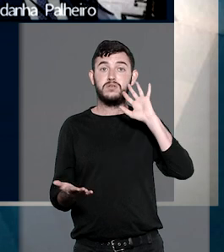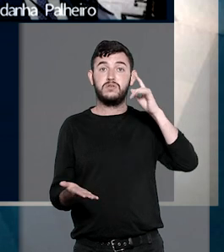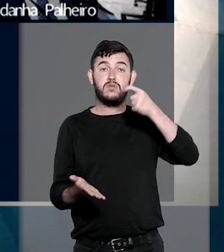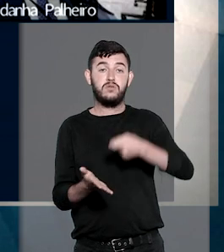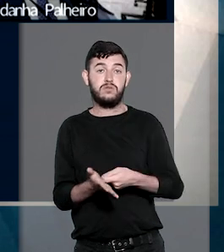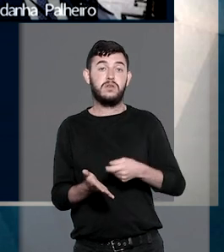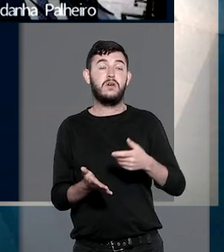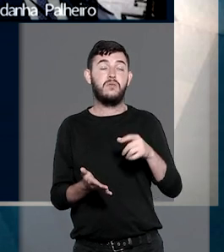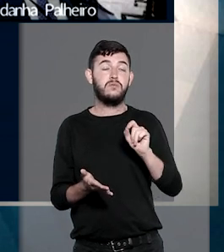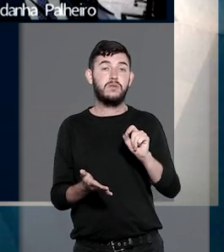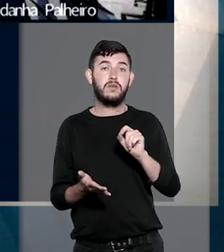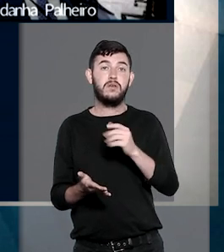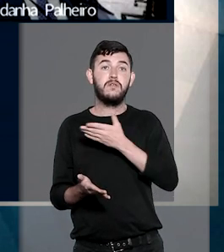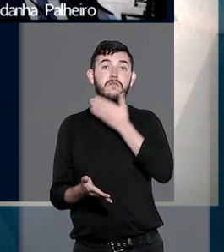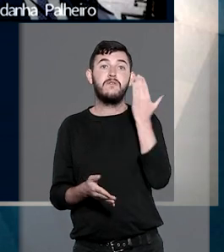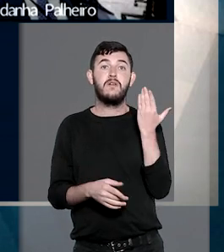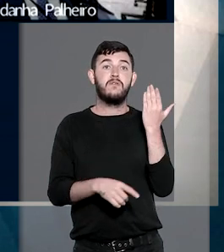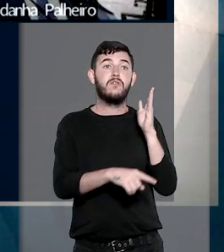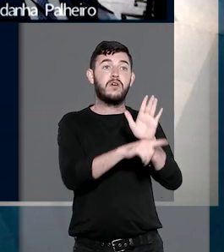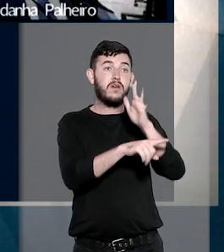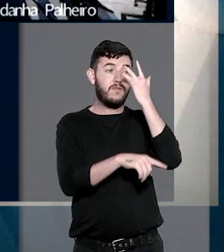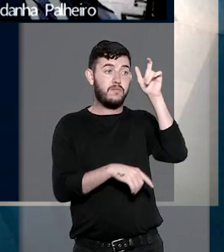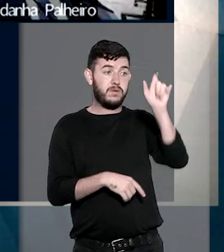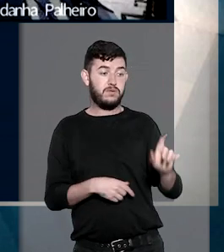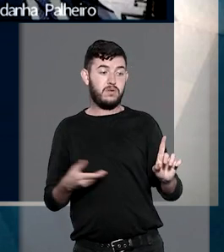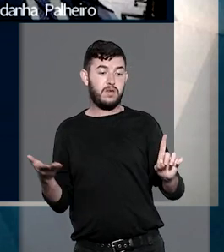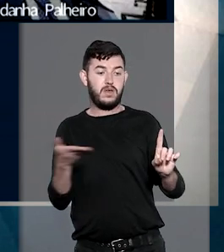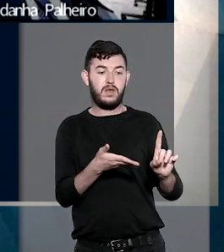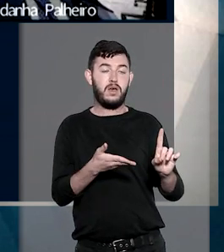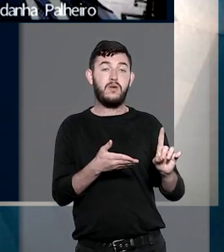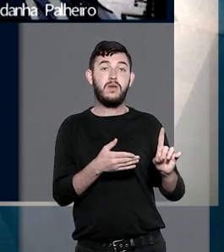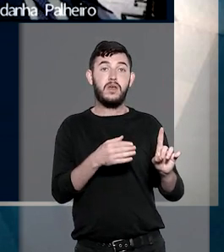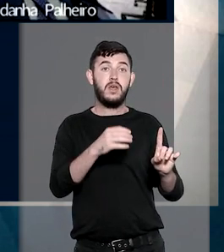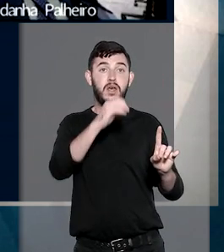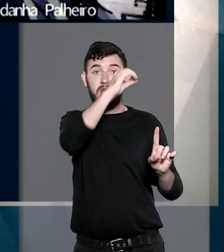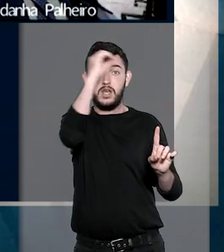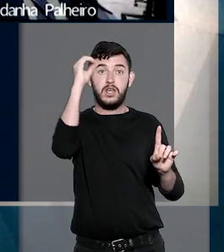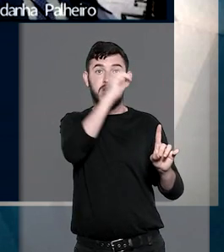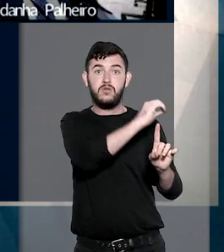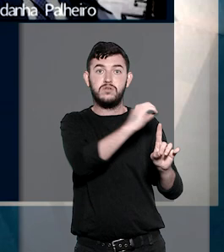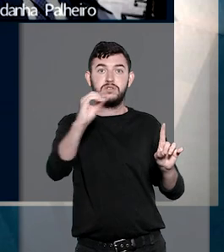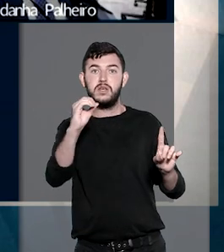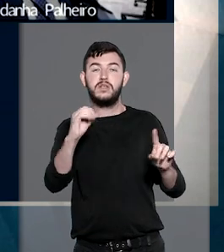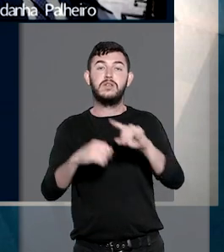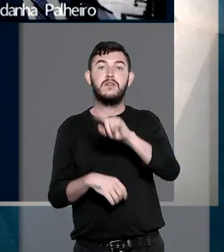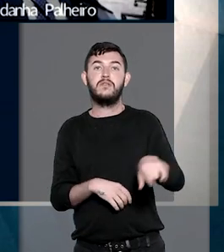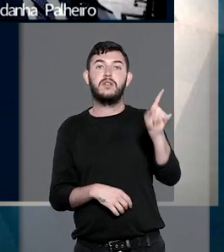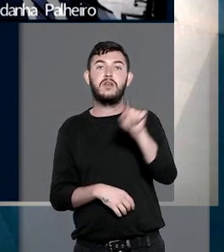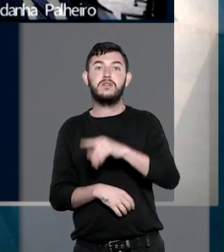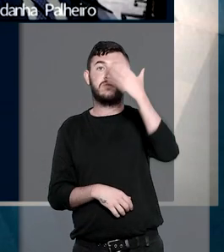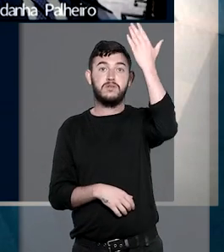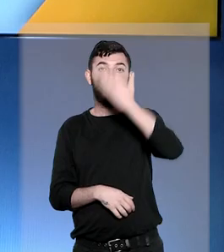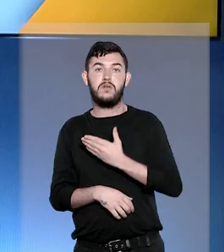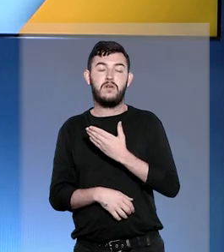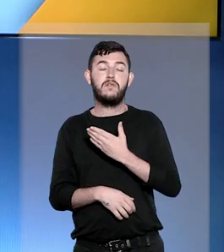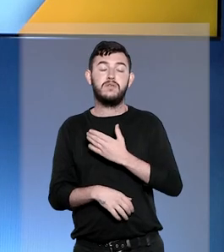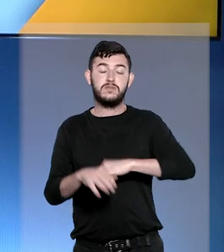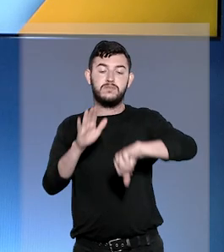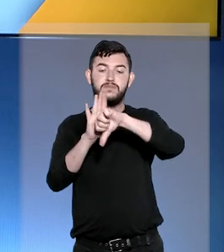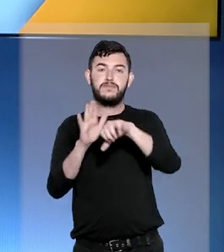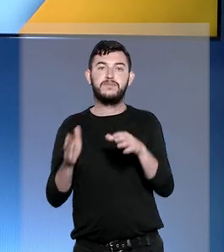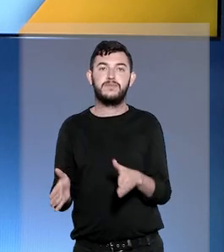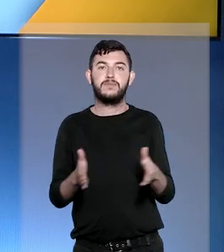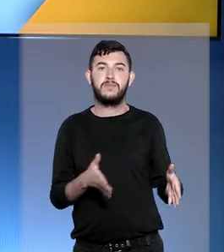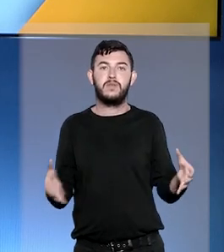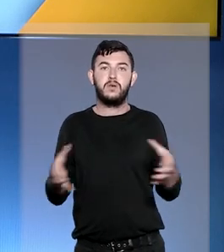solução mais favorável ao réu em respeito à presunção de inocência e à vedação ao uso de provas ilícitas. E a